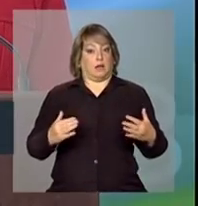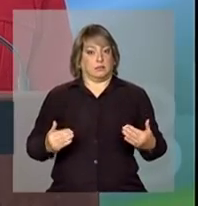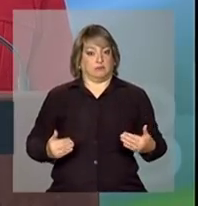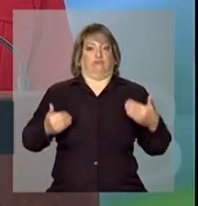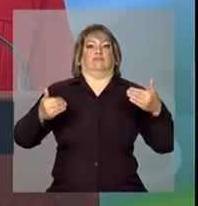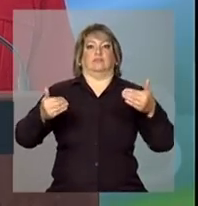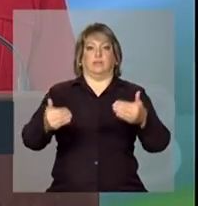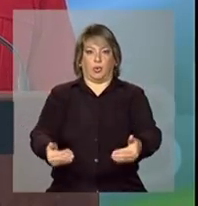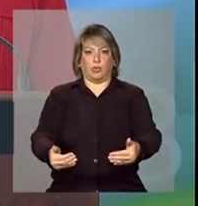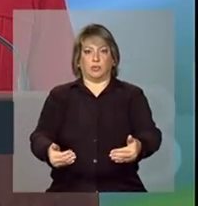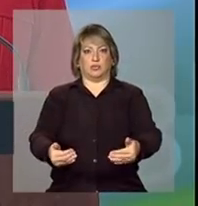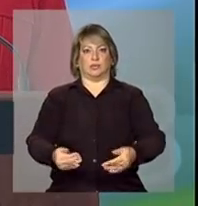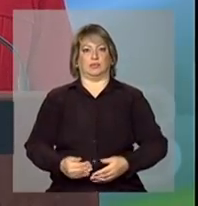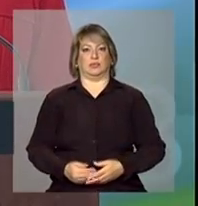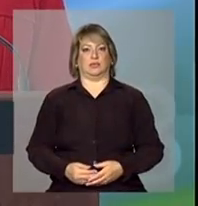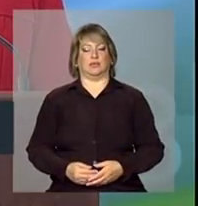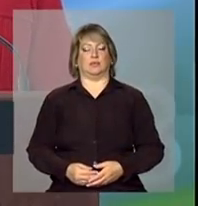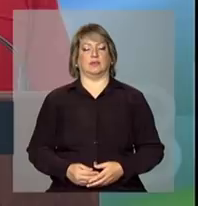nós